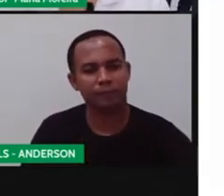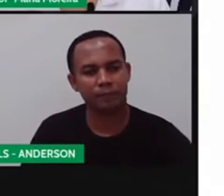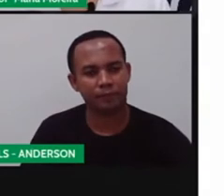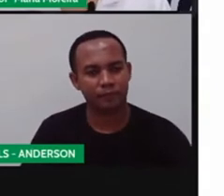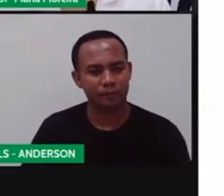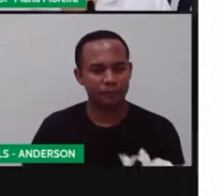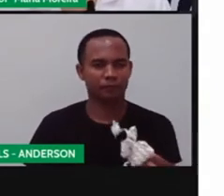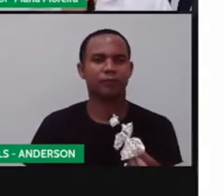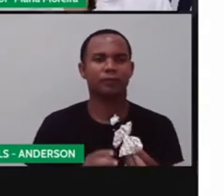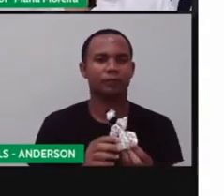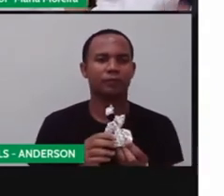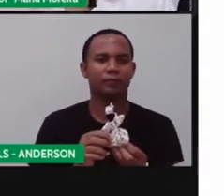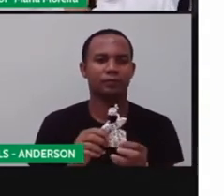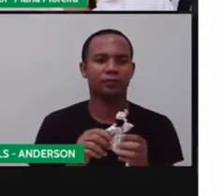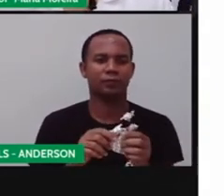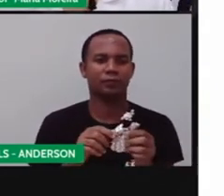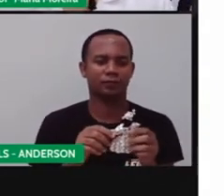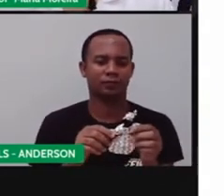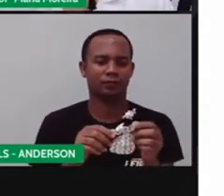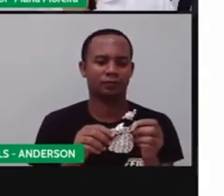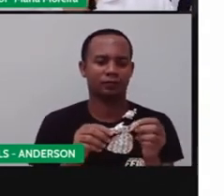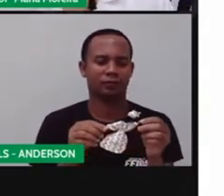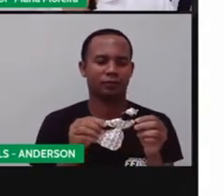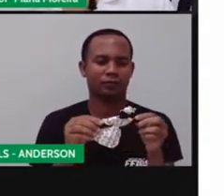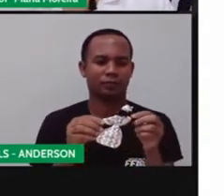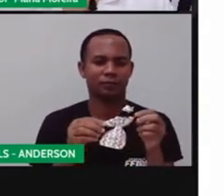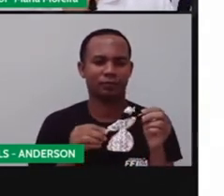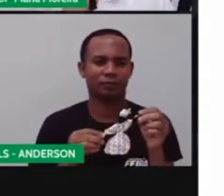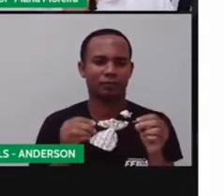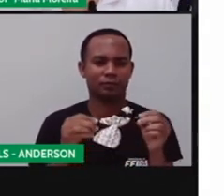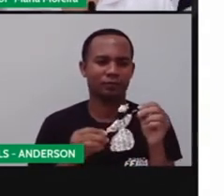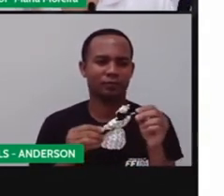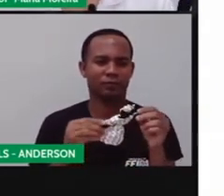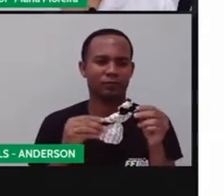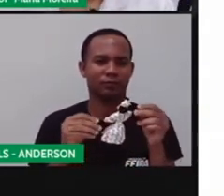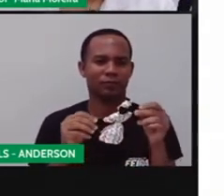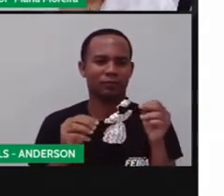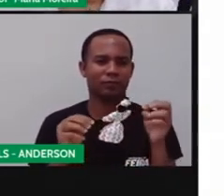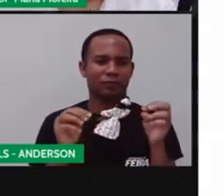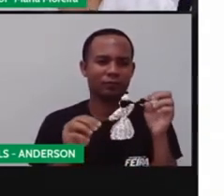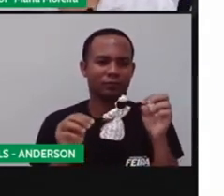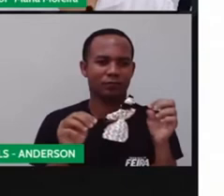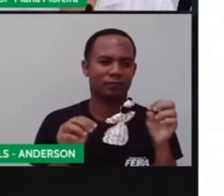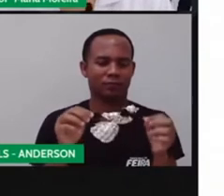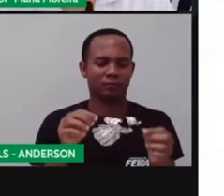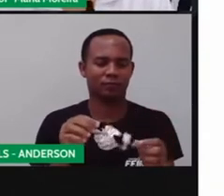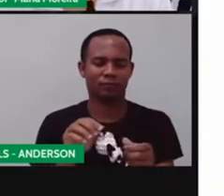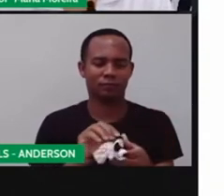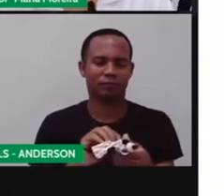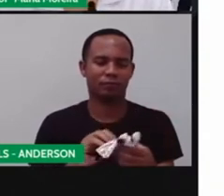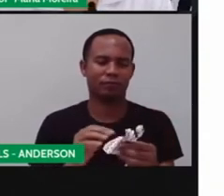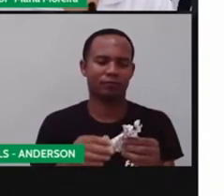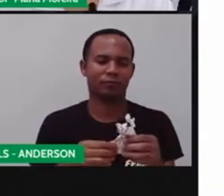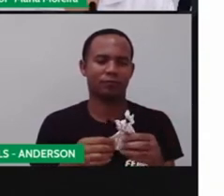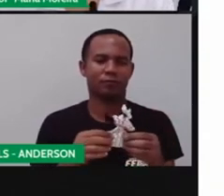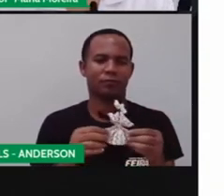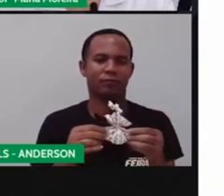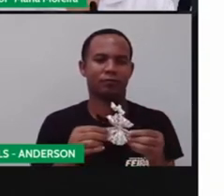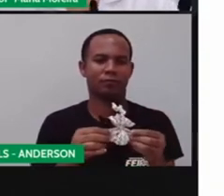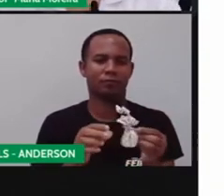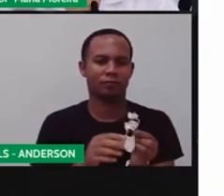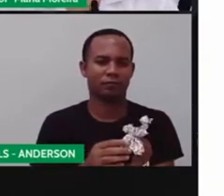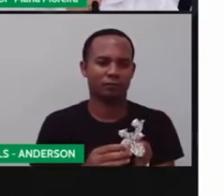virou nosso mascote. É o quê? É uma produção artesanal. Lembra de Josefina? Que veio aqui fazer uma visita para a gente?